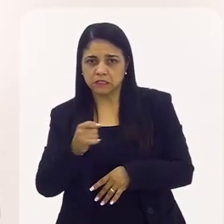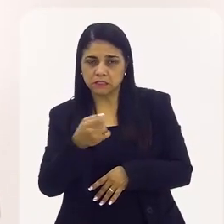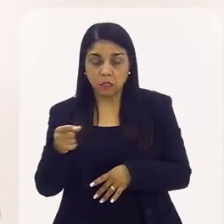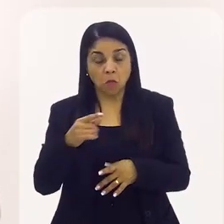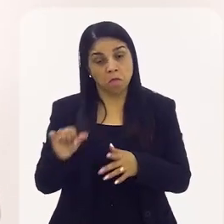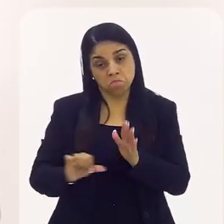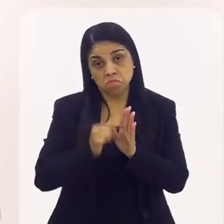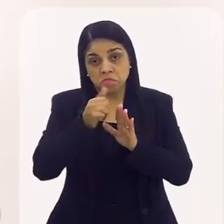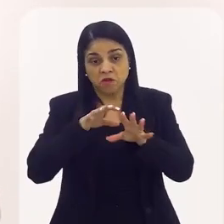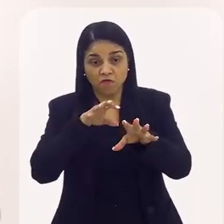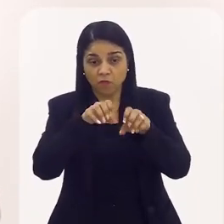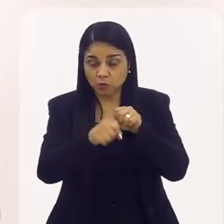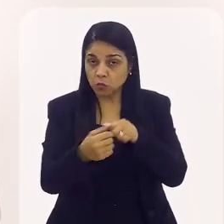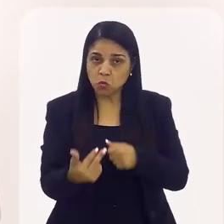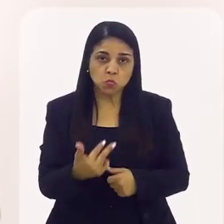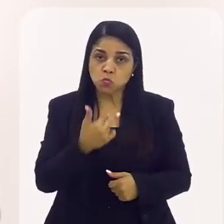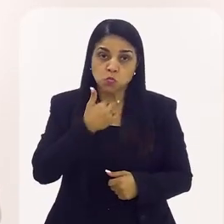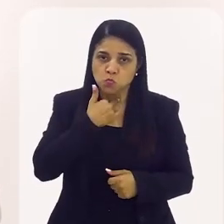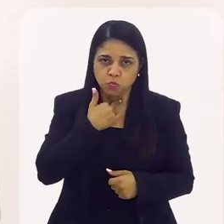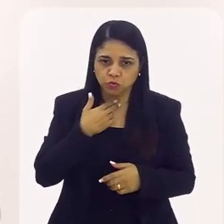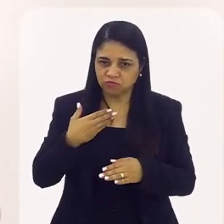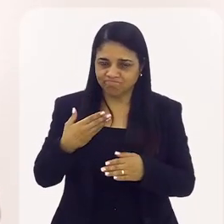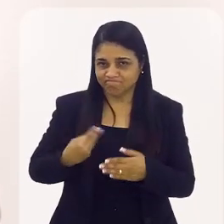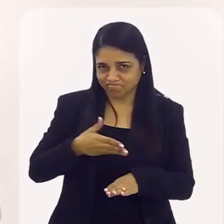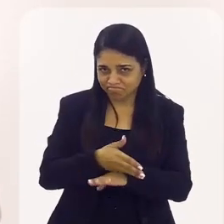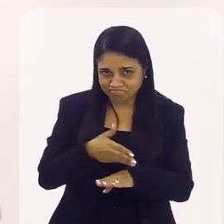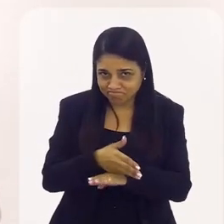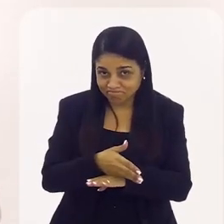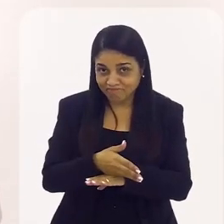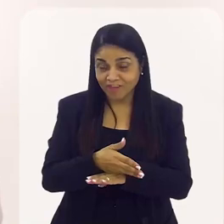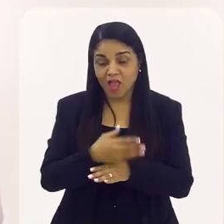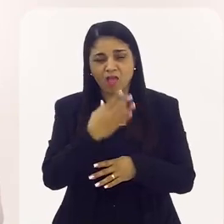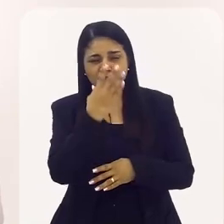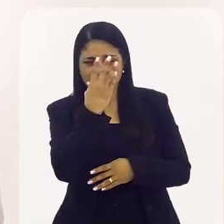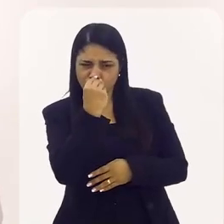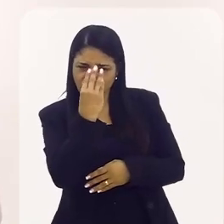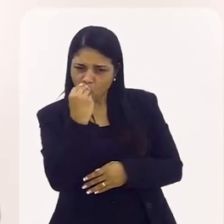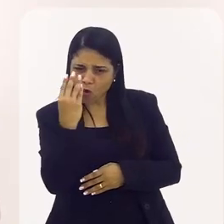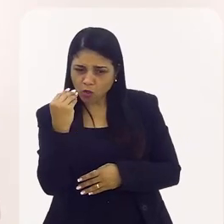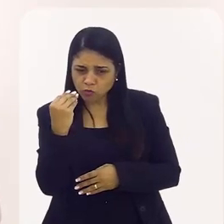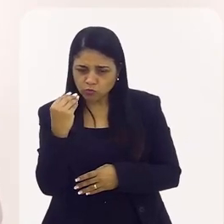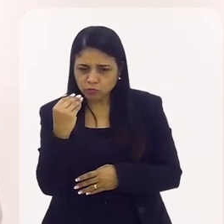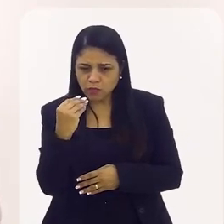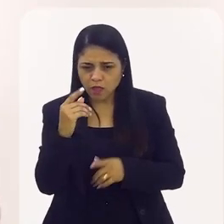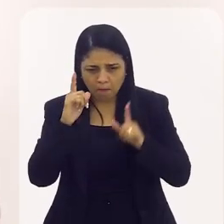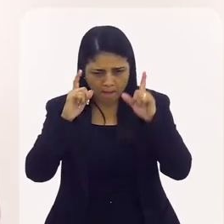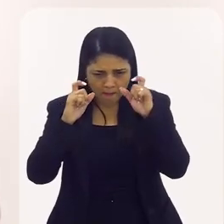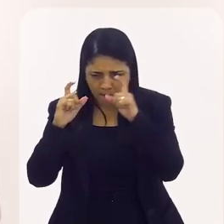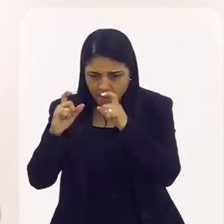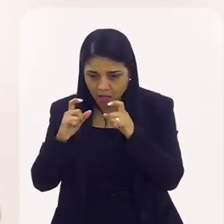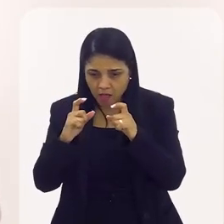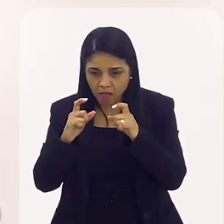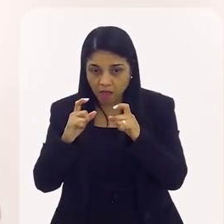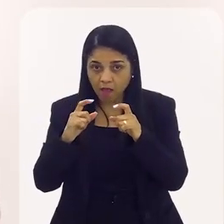primeira formatura e eu não pude ir. Estou vendo as fotos da Leninha. Gente, isso é coisa de louco.